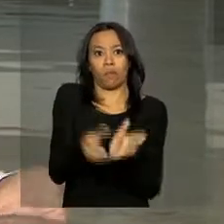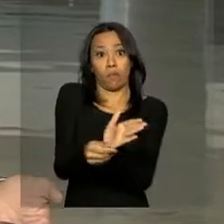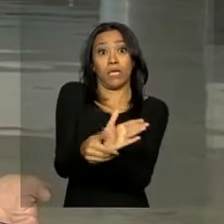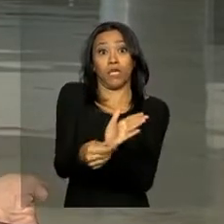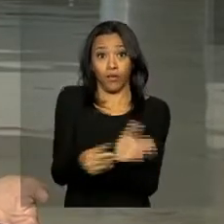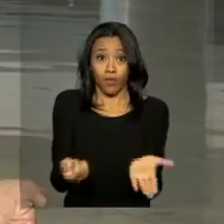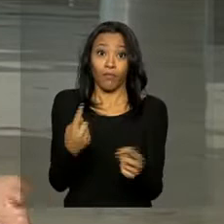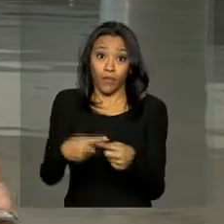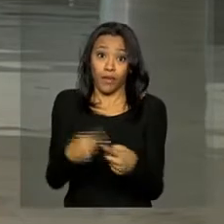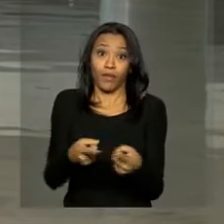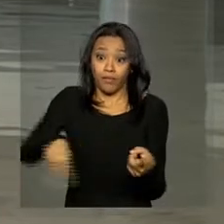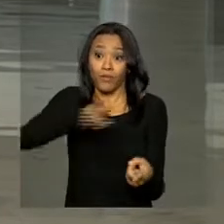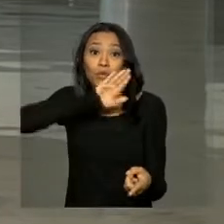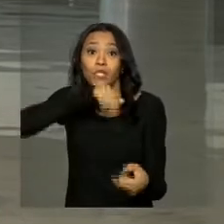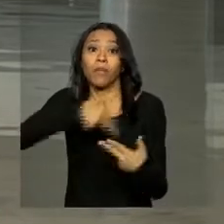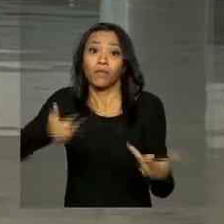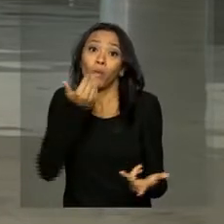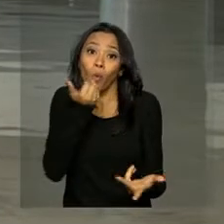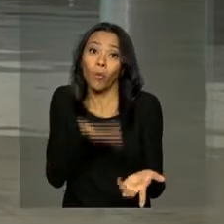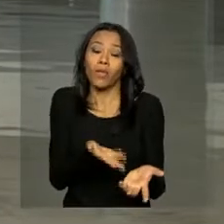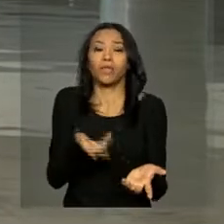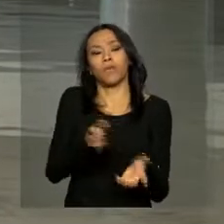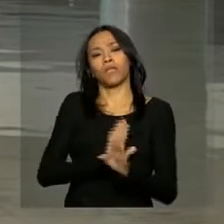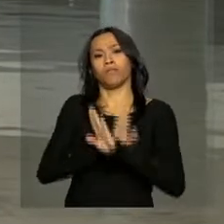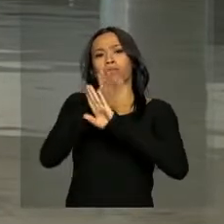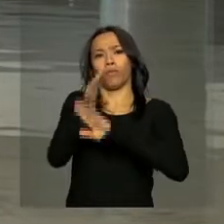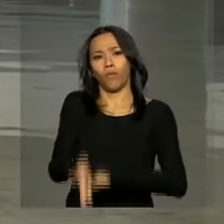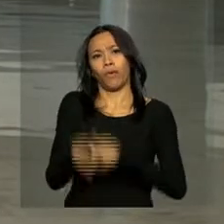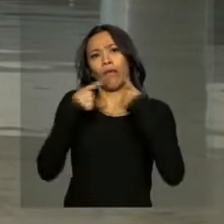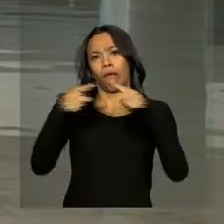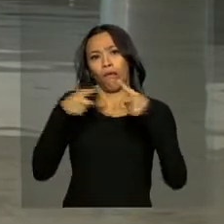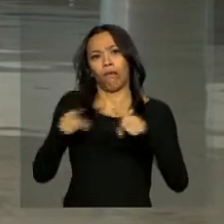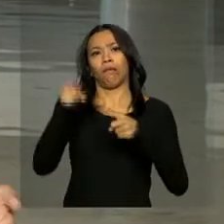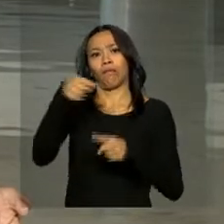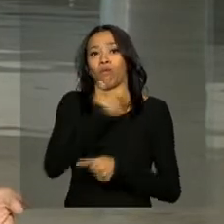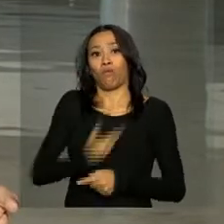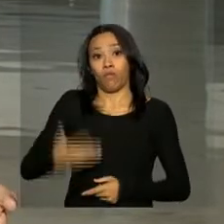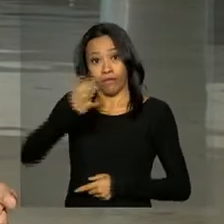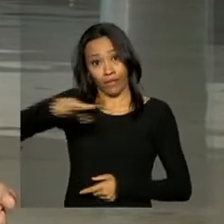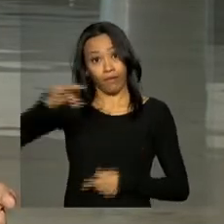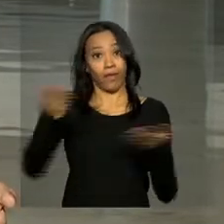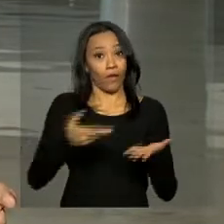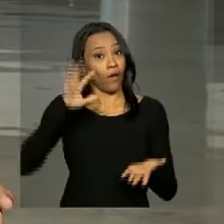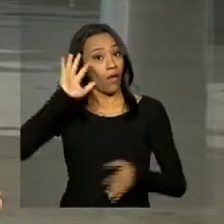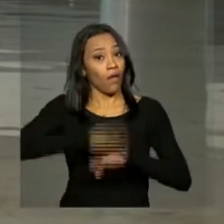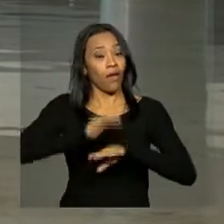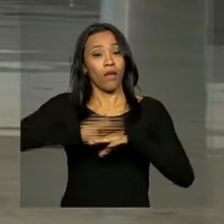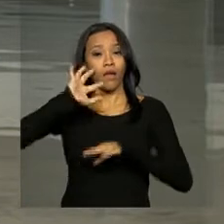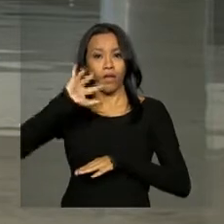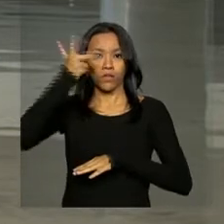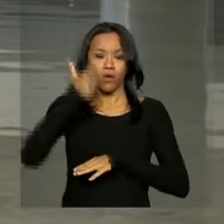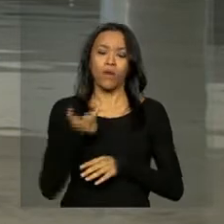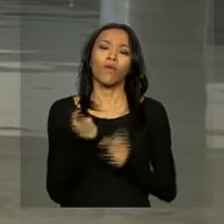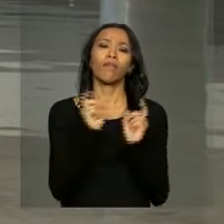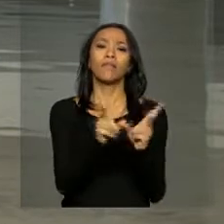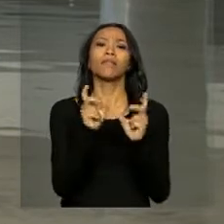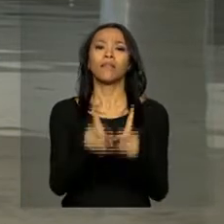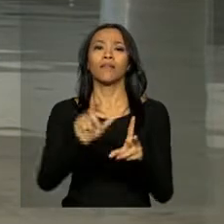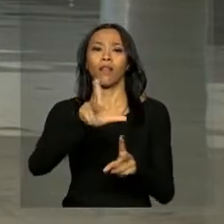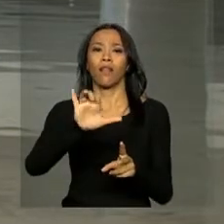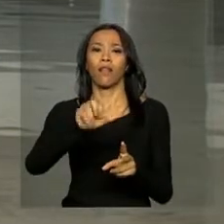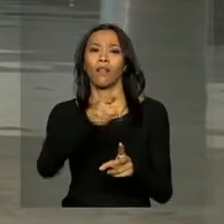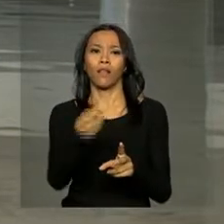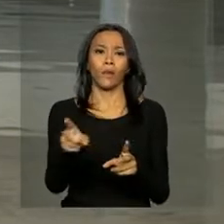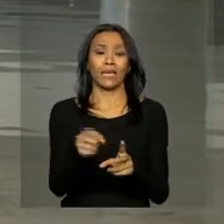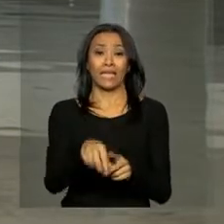eles levaram essa demanda ao governo federal, que agora realiza esses leilões. A Conab, então, está autorizada a vender